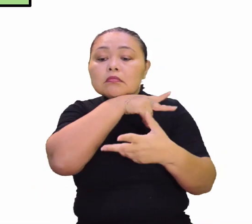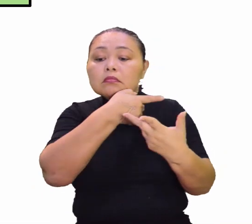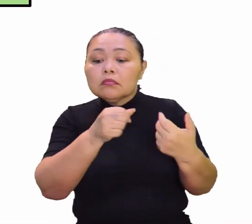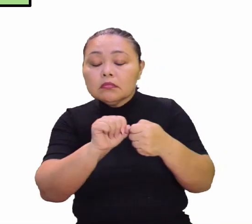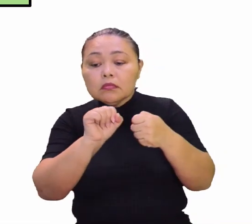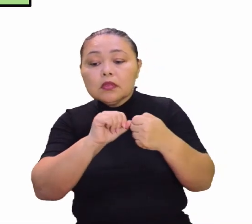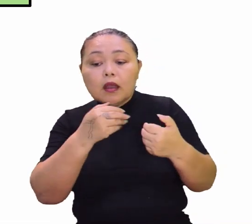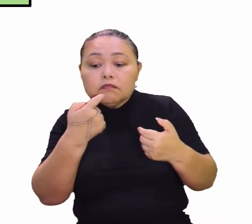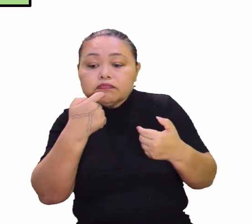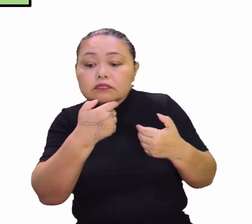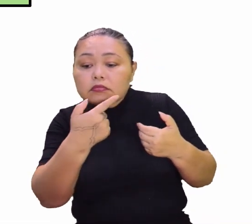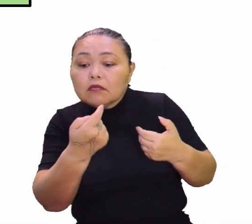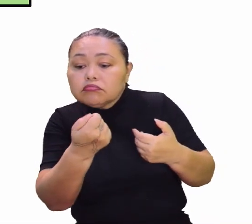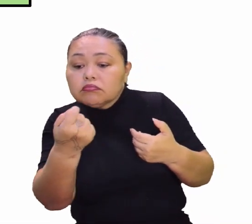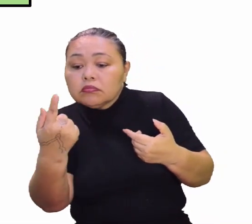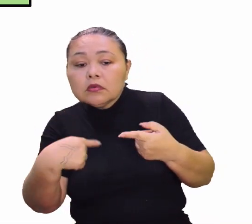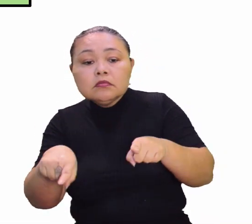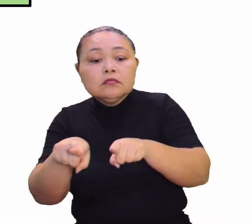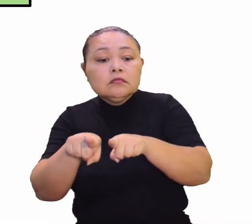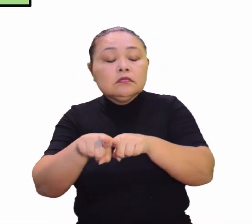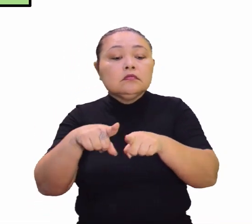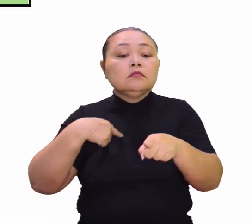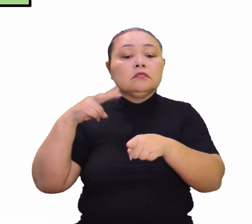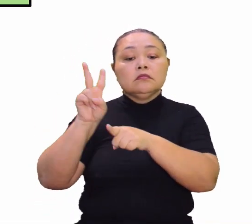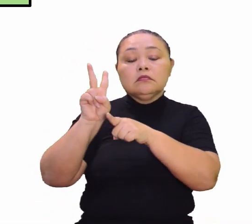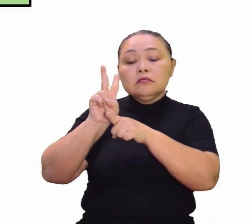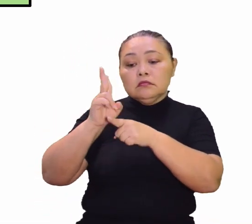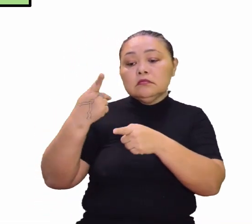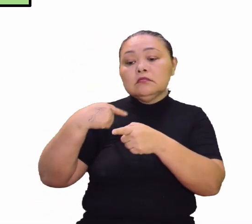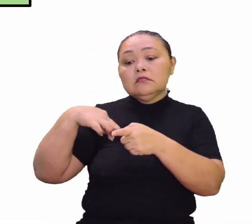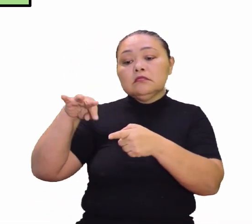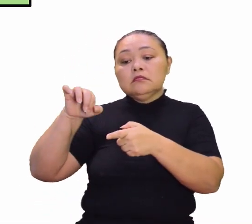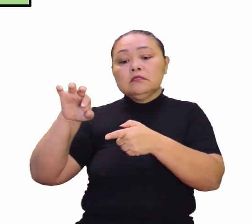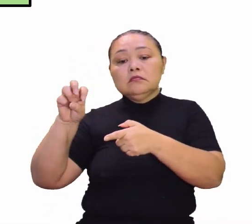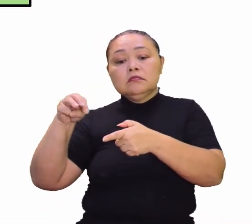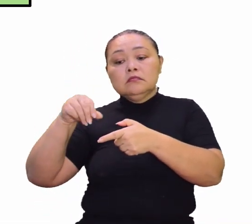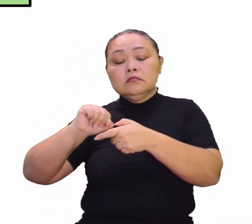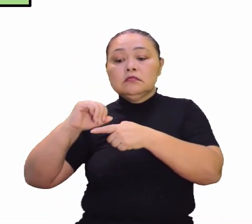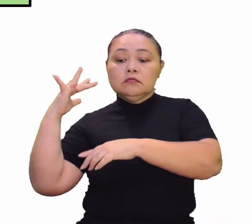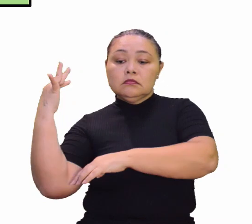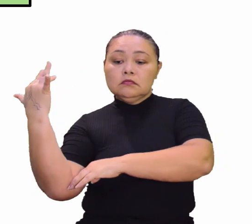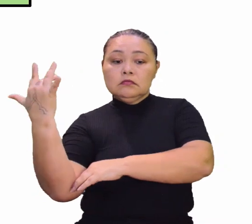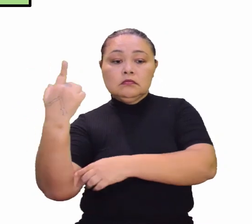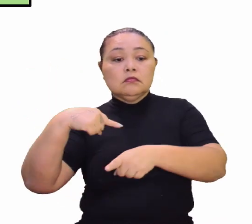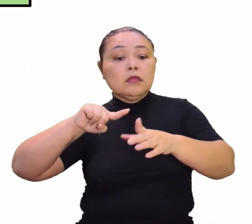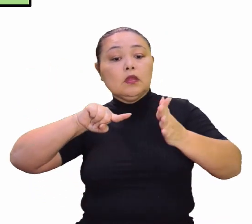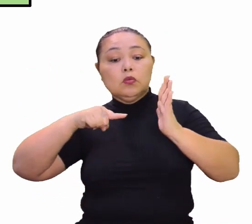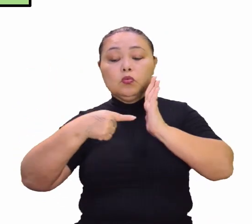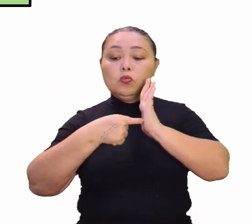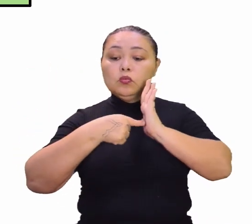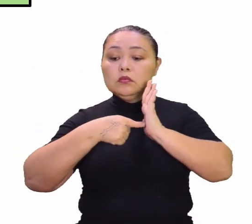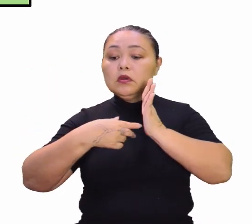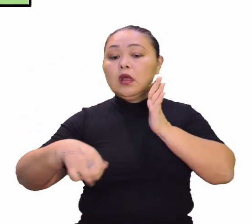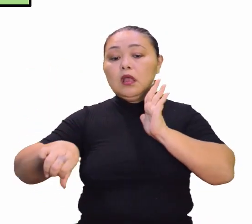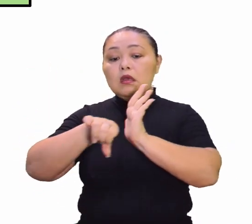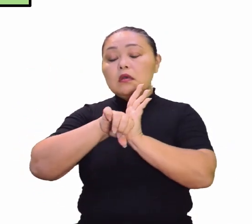ameaçadas de extinção, preservação de patrimônio natural e denúncia de crimes ambiental.